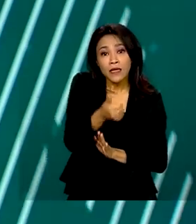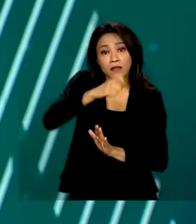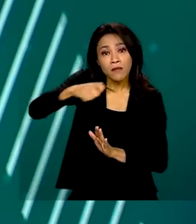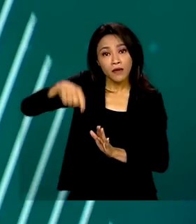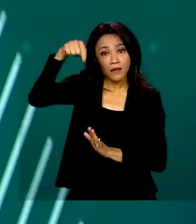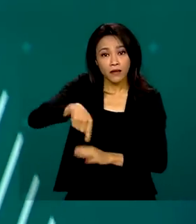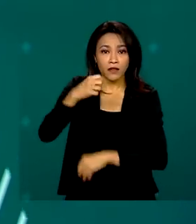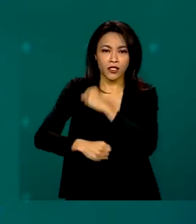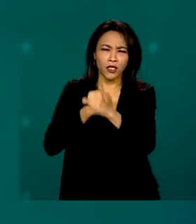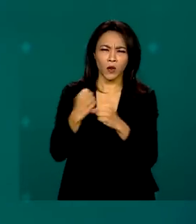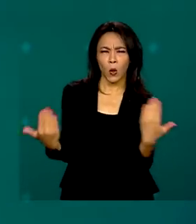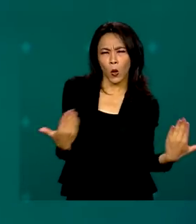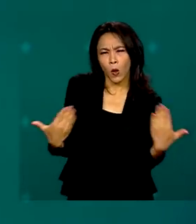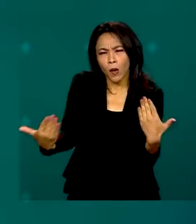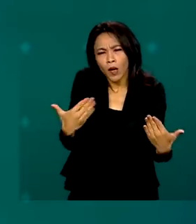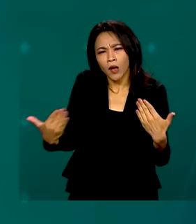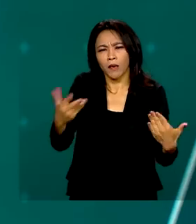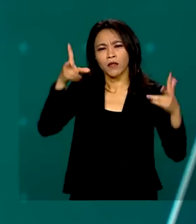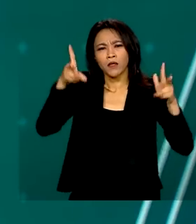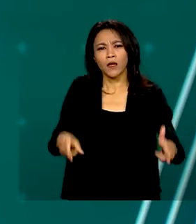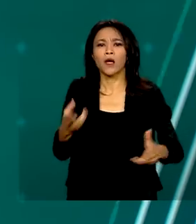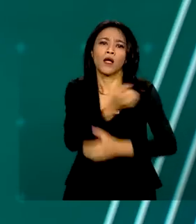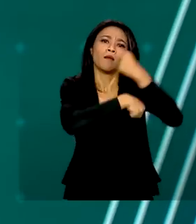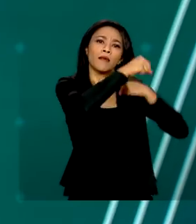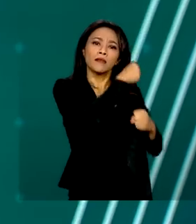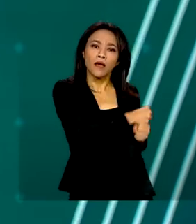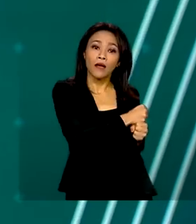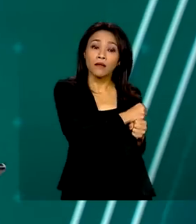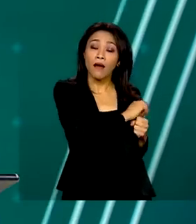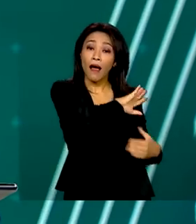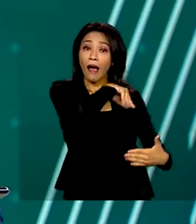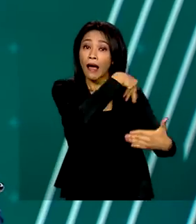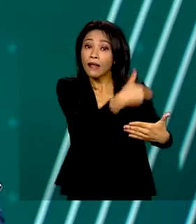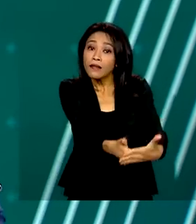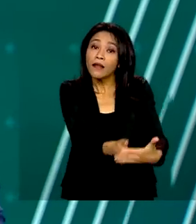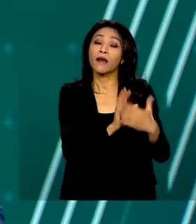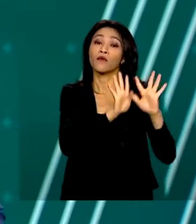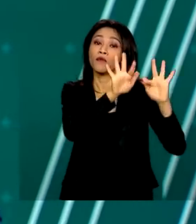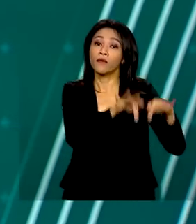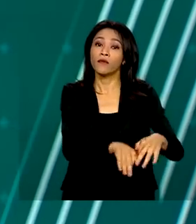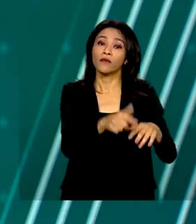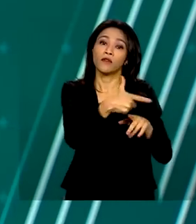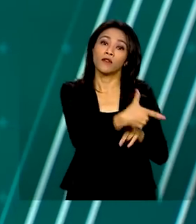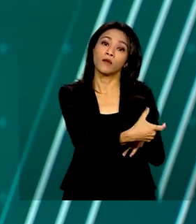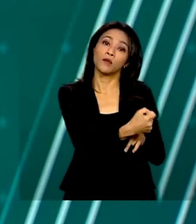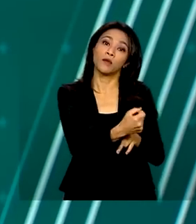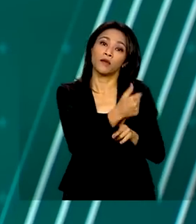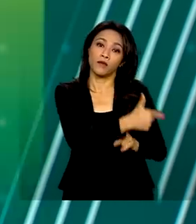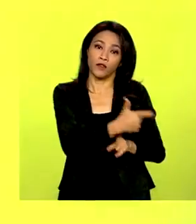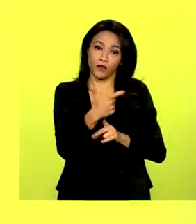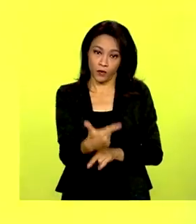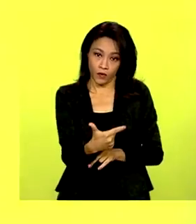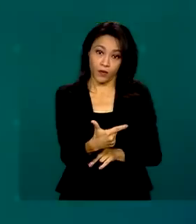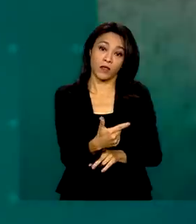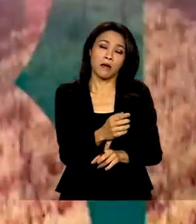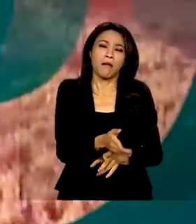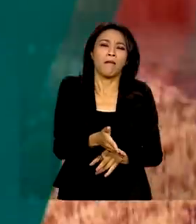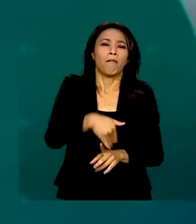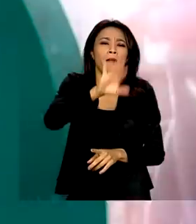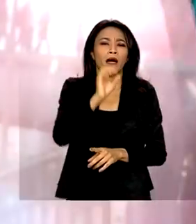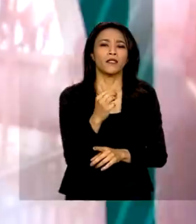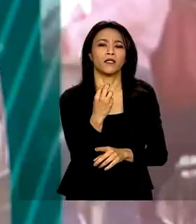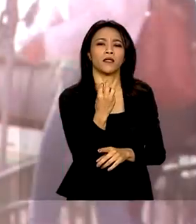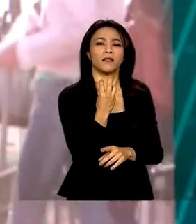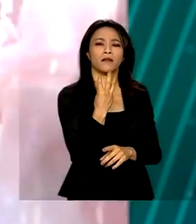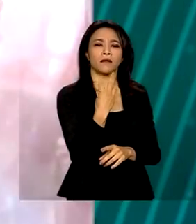comparação com o mesmo período do ano passado. Até o fim de 2022, mais de três bilhões de reais vão